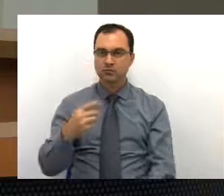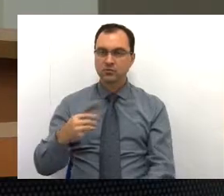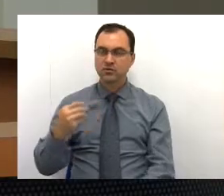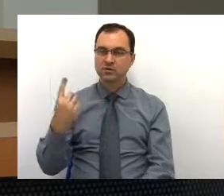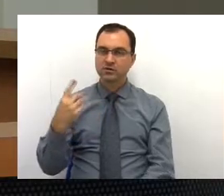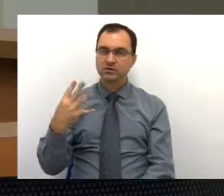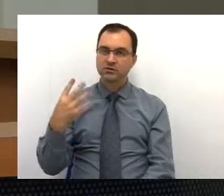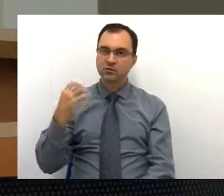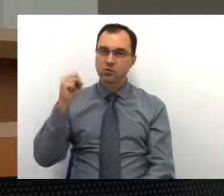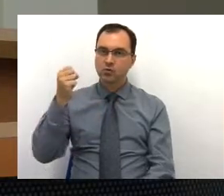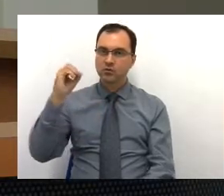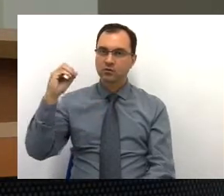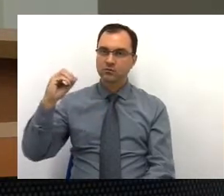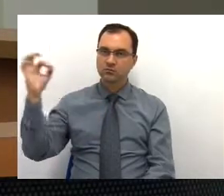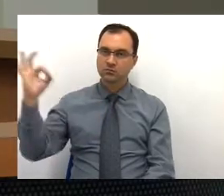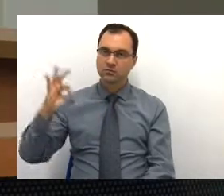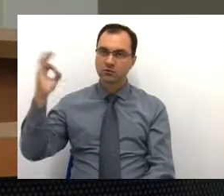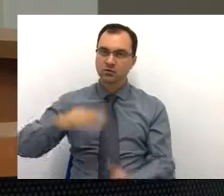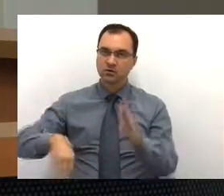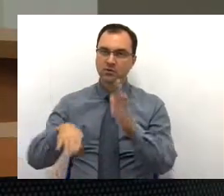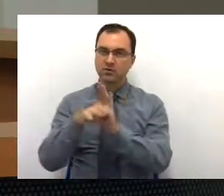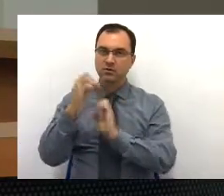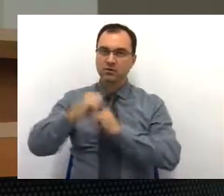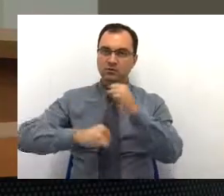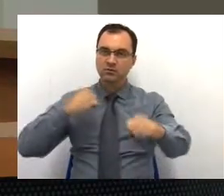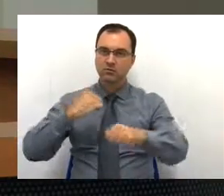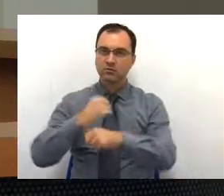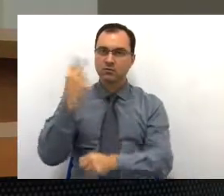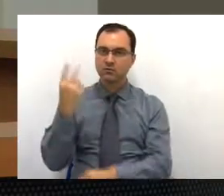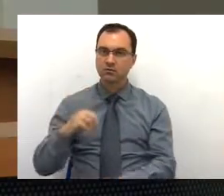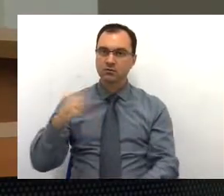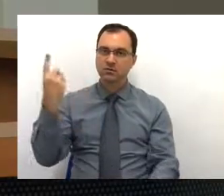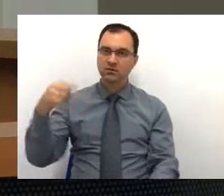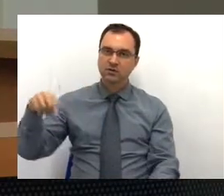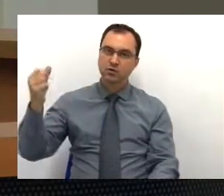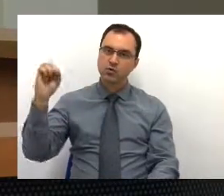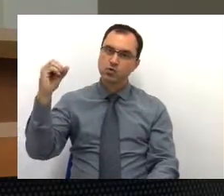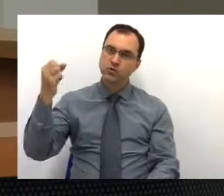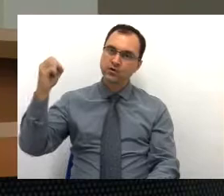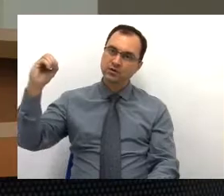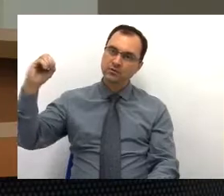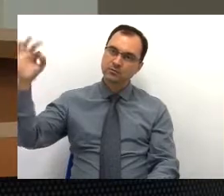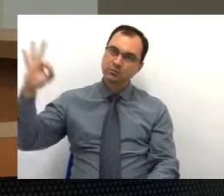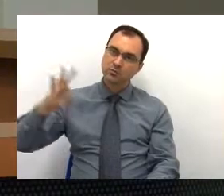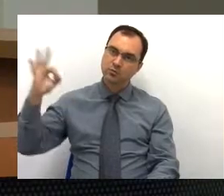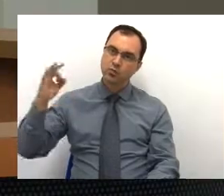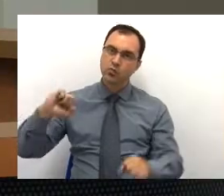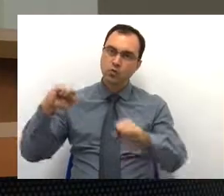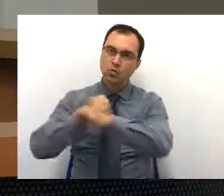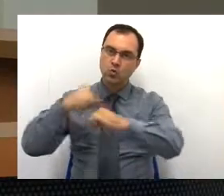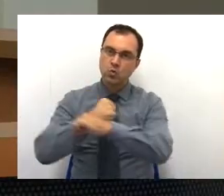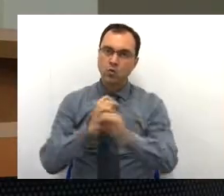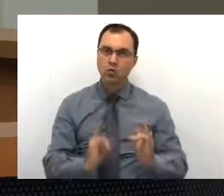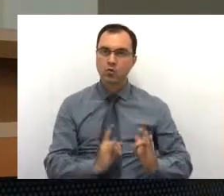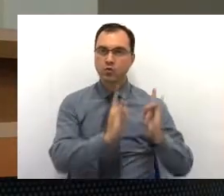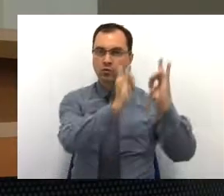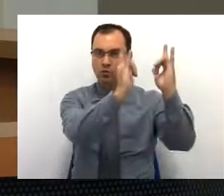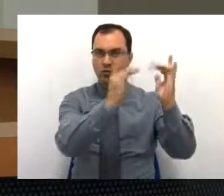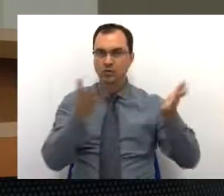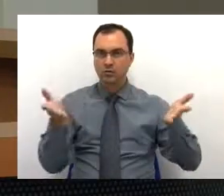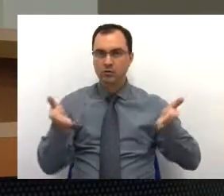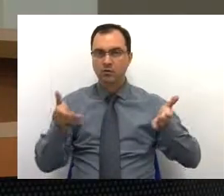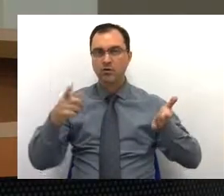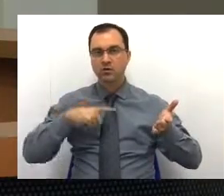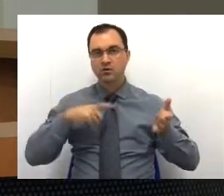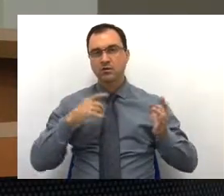até chegar em 2017 com 86%. Referente à construção de unidades, hoje,